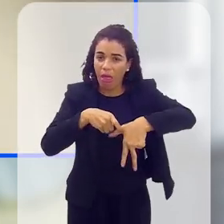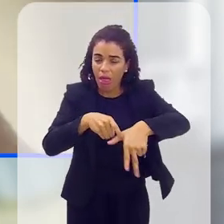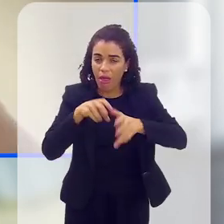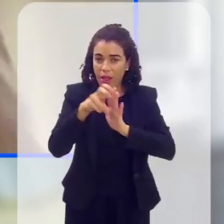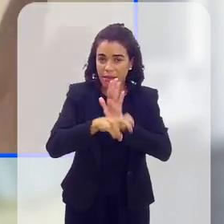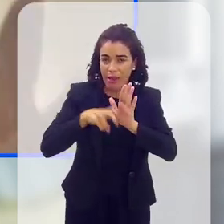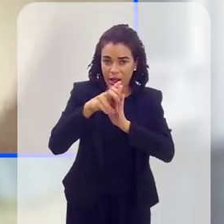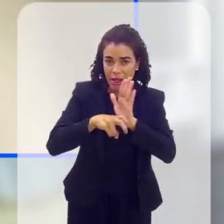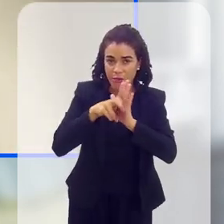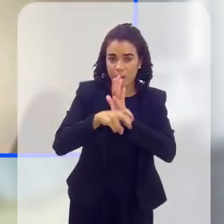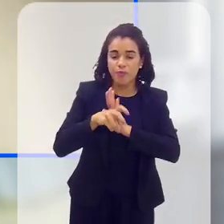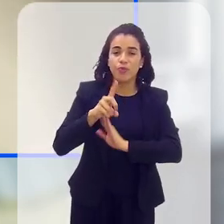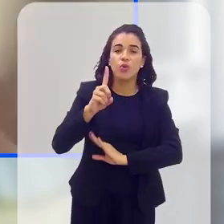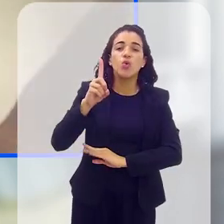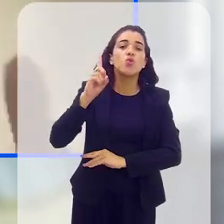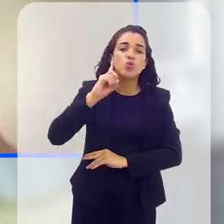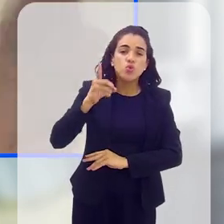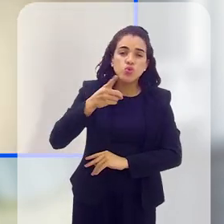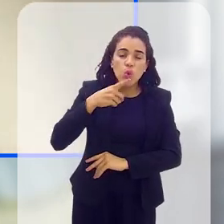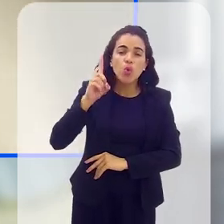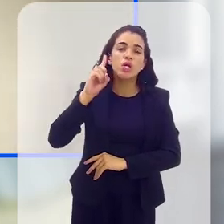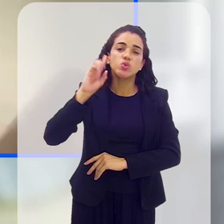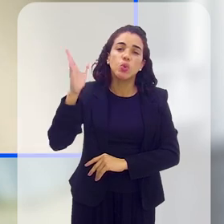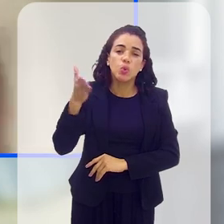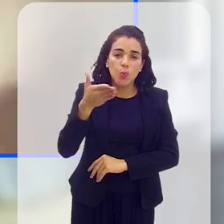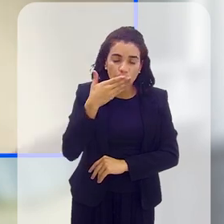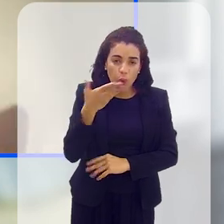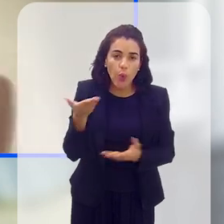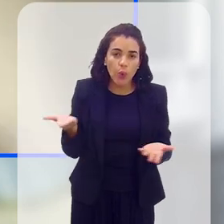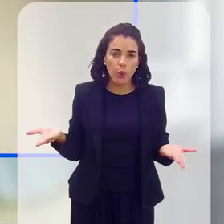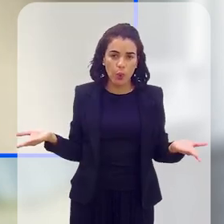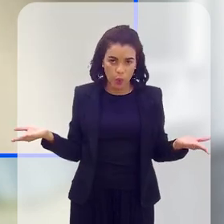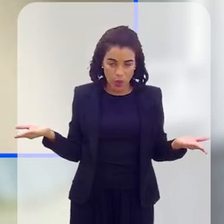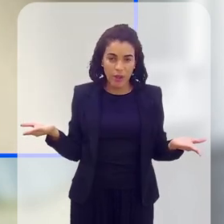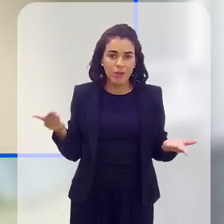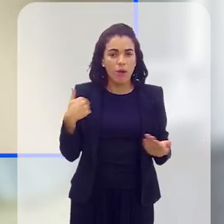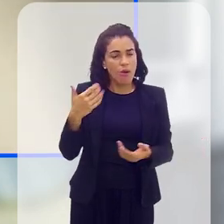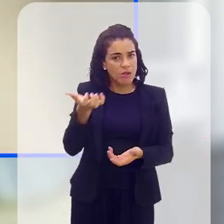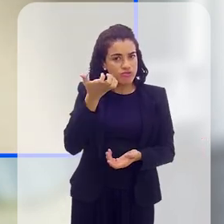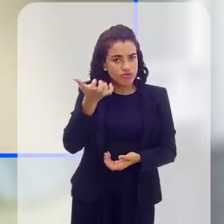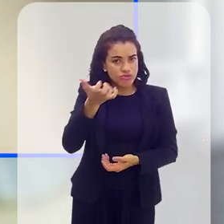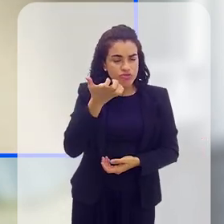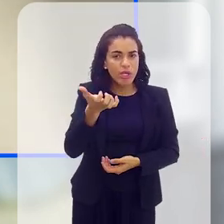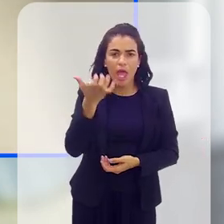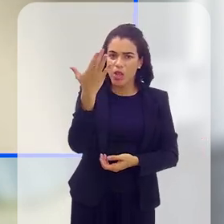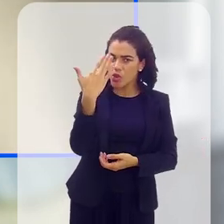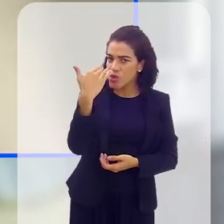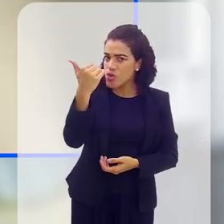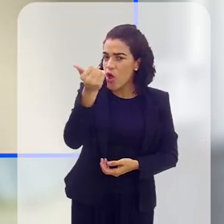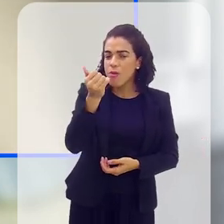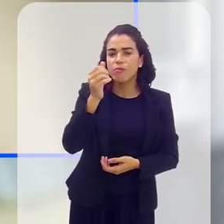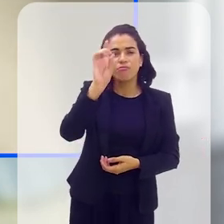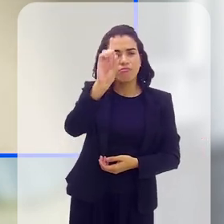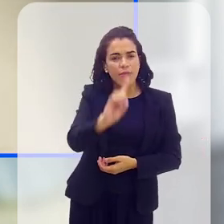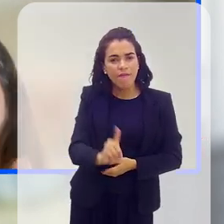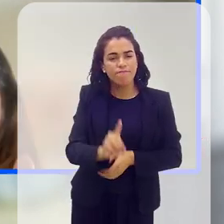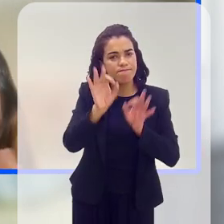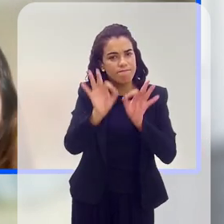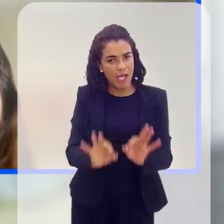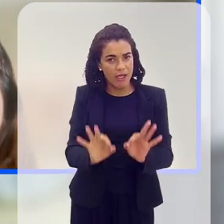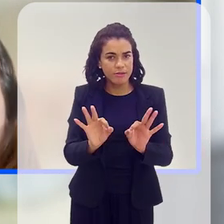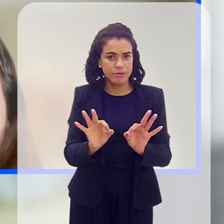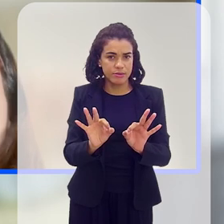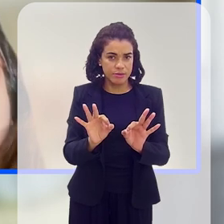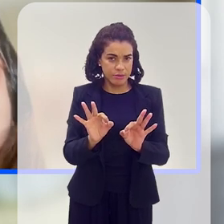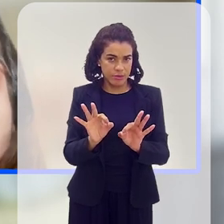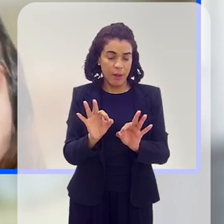o surdo, ou é surdo e mudo, é surdo. Então, a gente quer ser chamada pela deficiência correta. Na verdade,